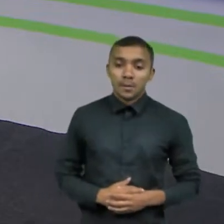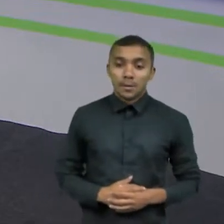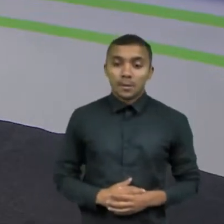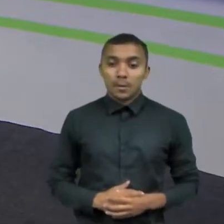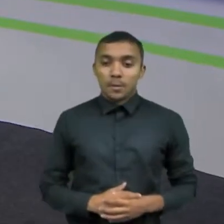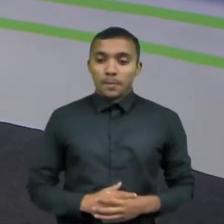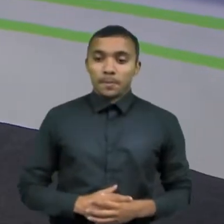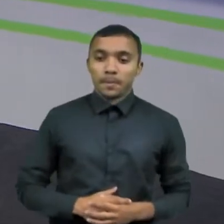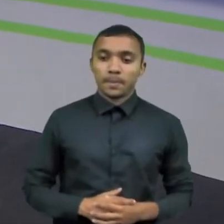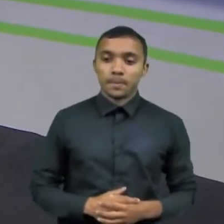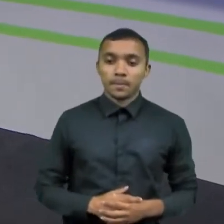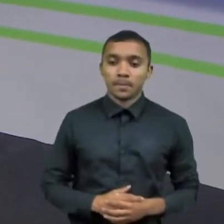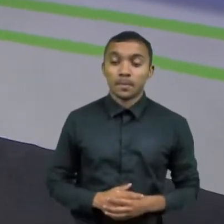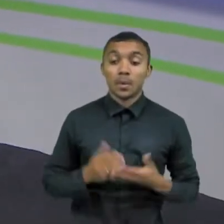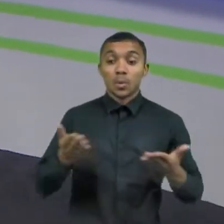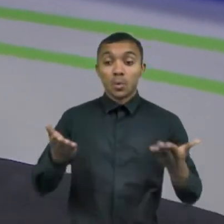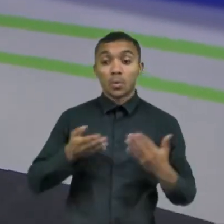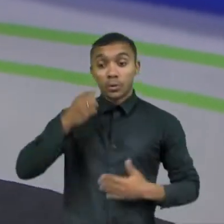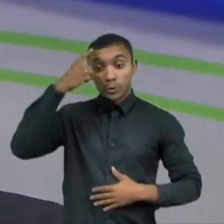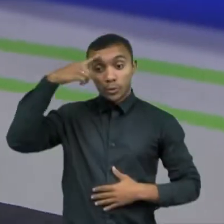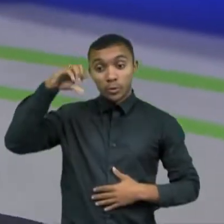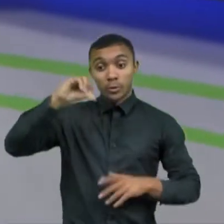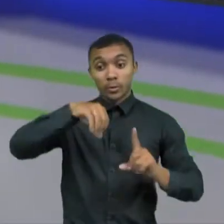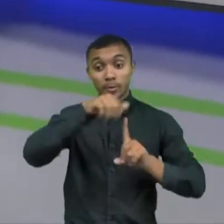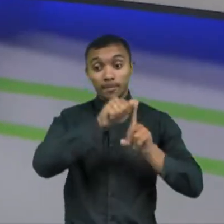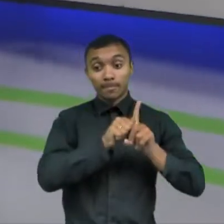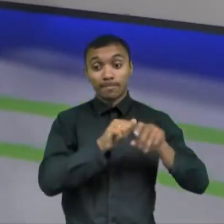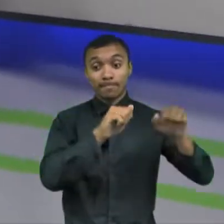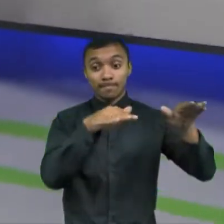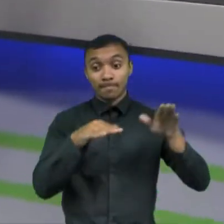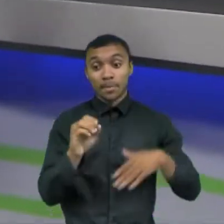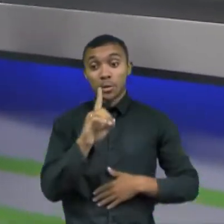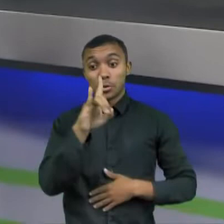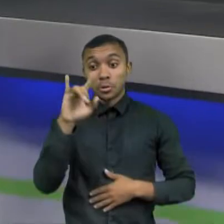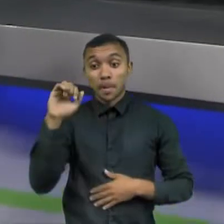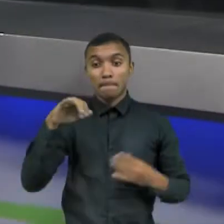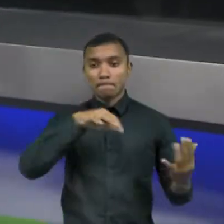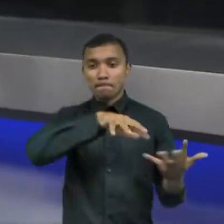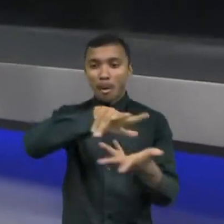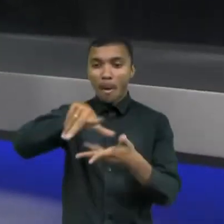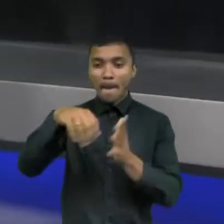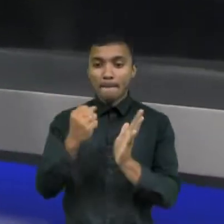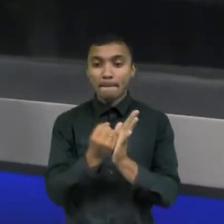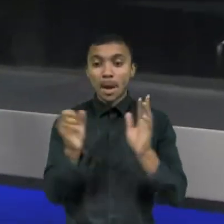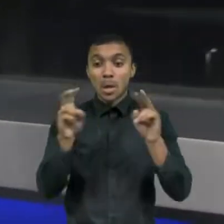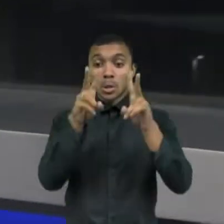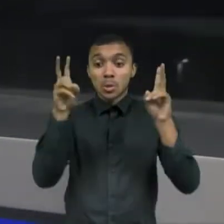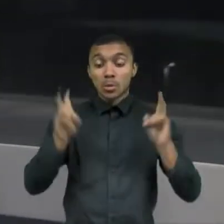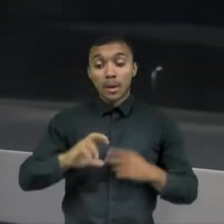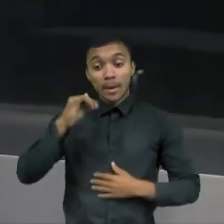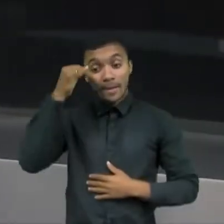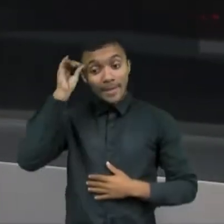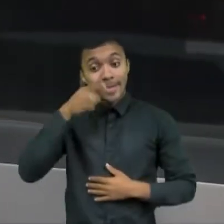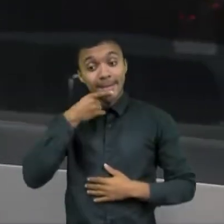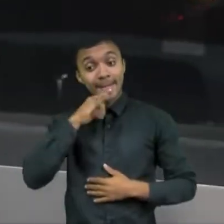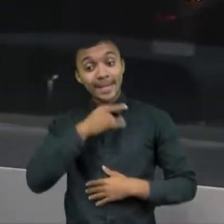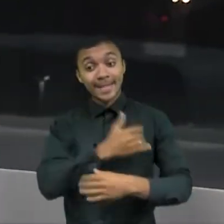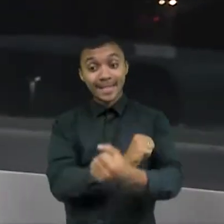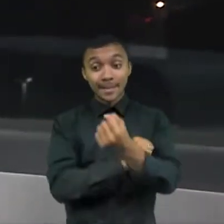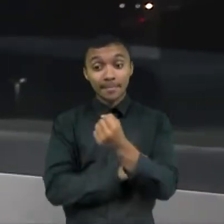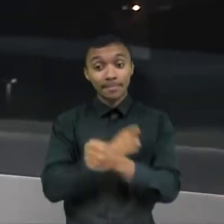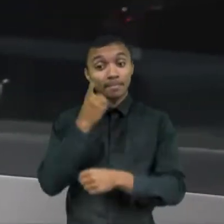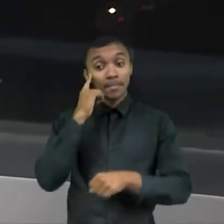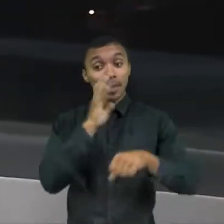Hoje, 9 de setembro, é o Dia Mundial de Prevenção da Síndrome Alcoólica Fetal. A doença,